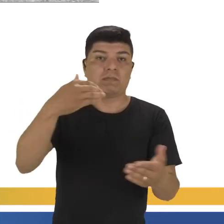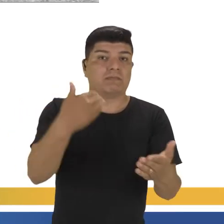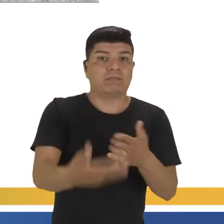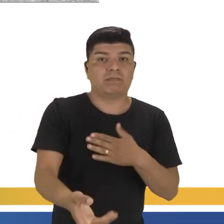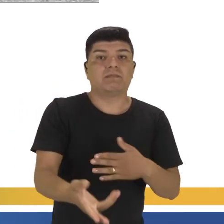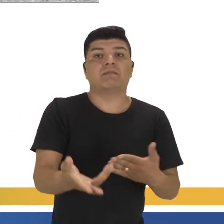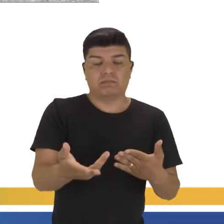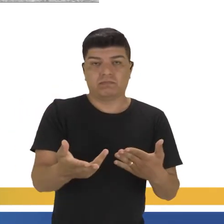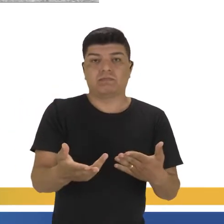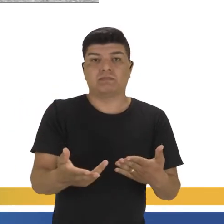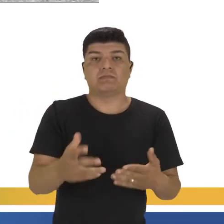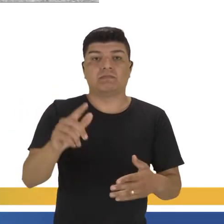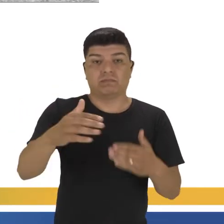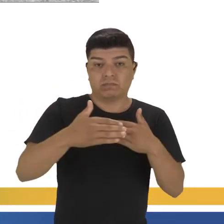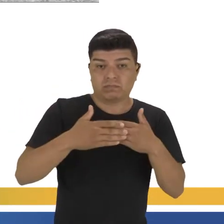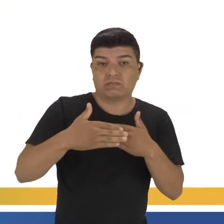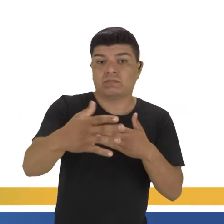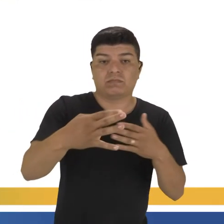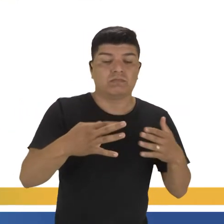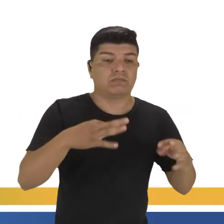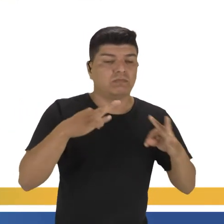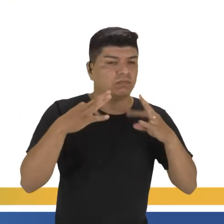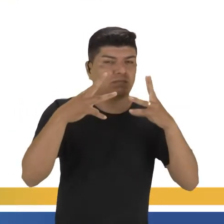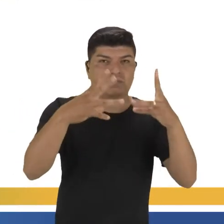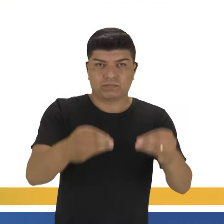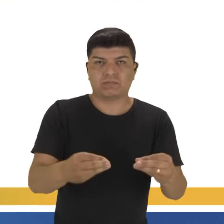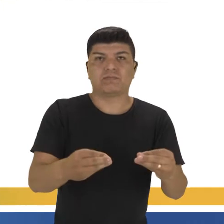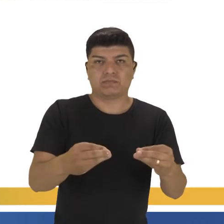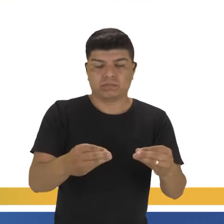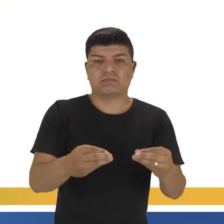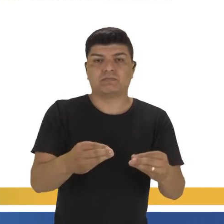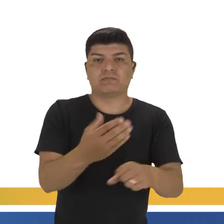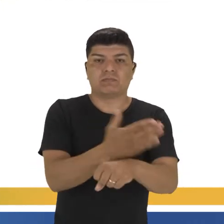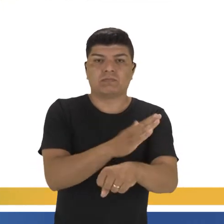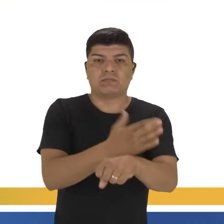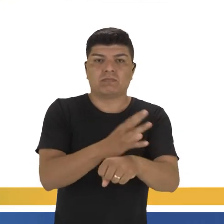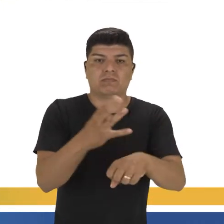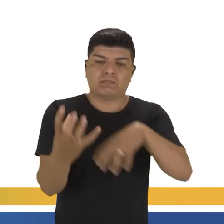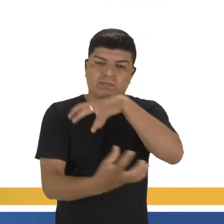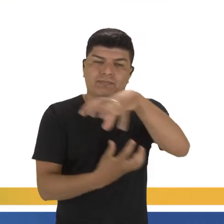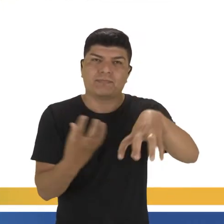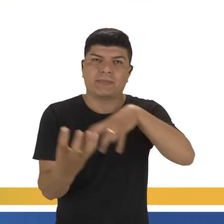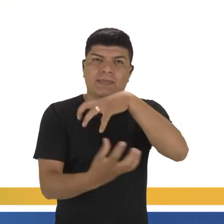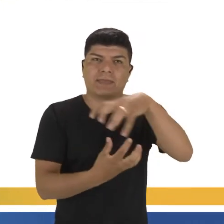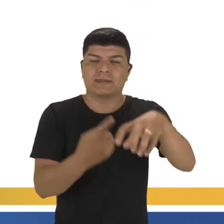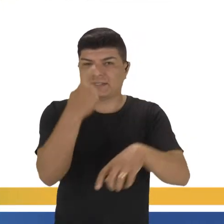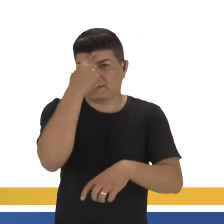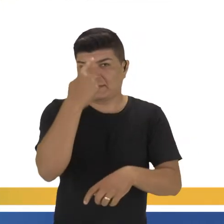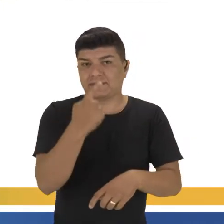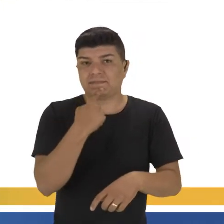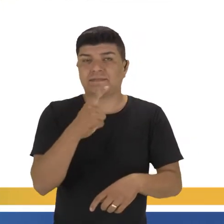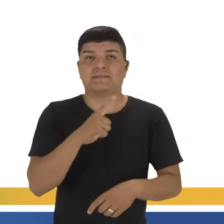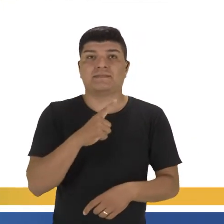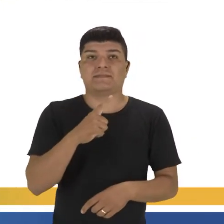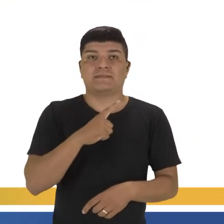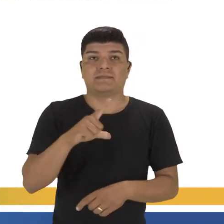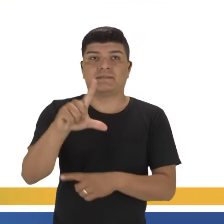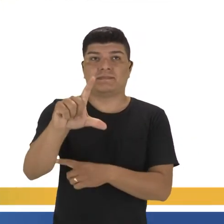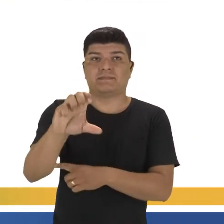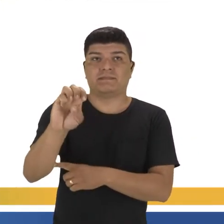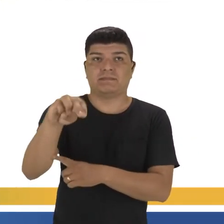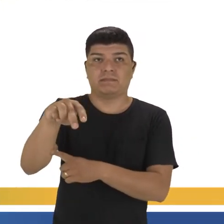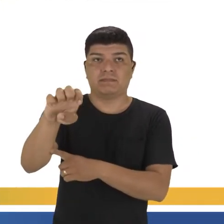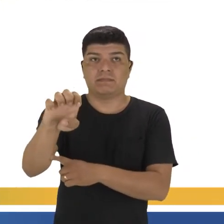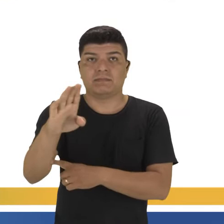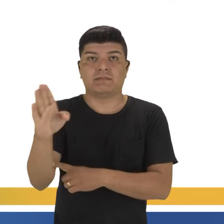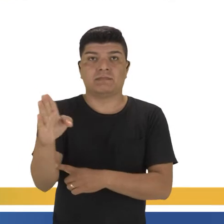de 1917. E aí nós temos o início de todo o processo literalmente prático da revolução. Na imagem do lado, nós temos a Elaine e